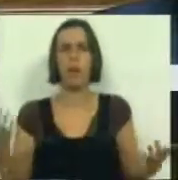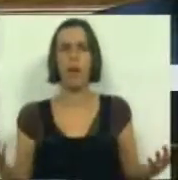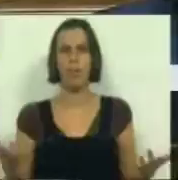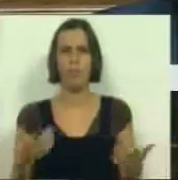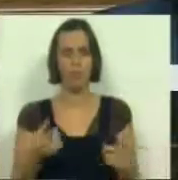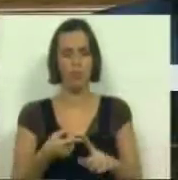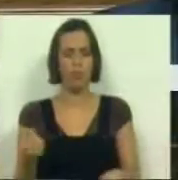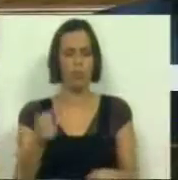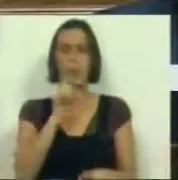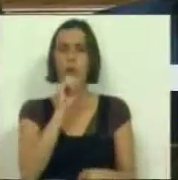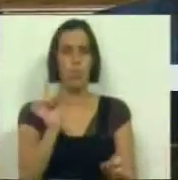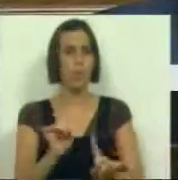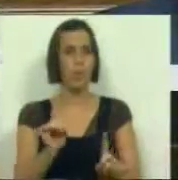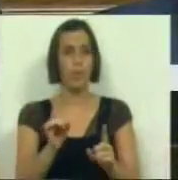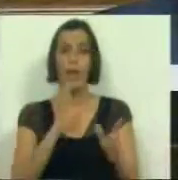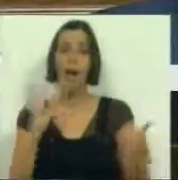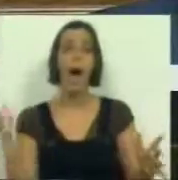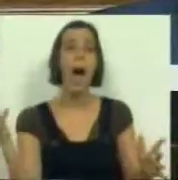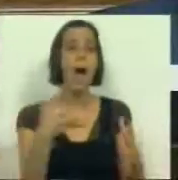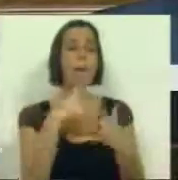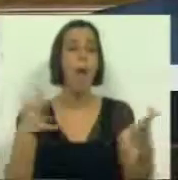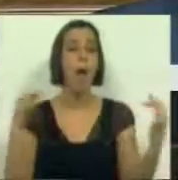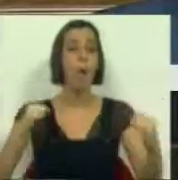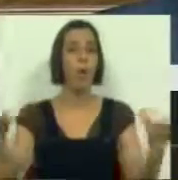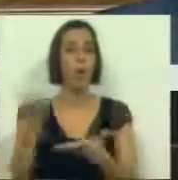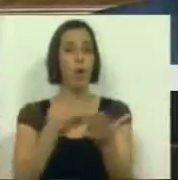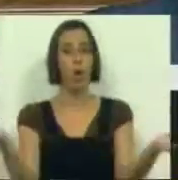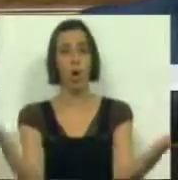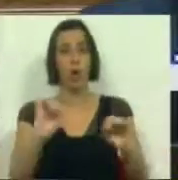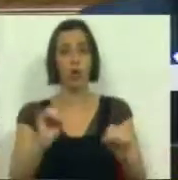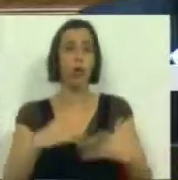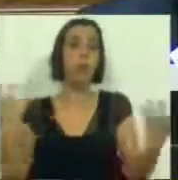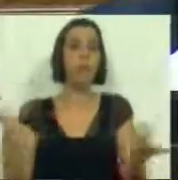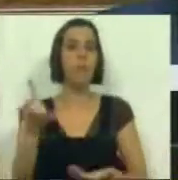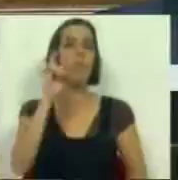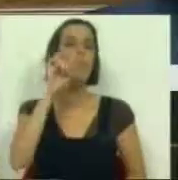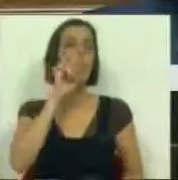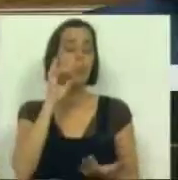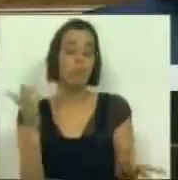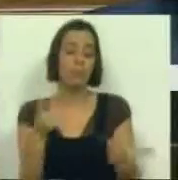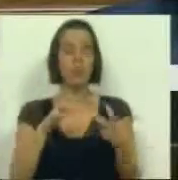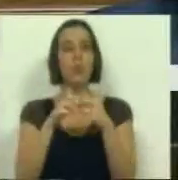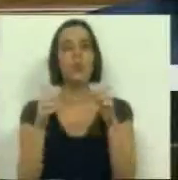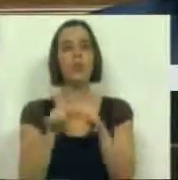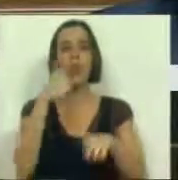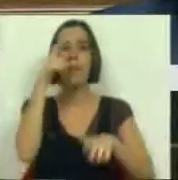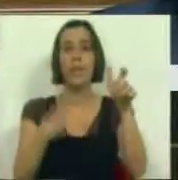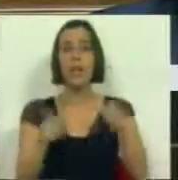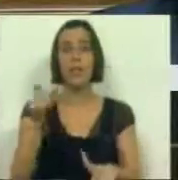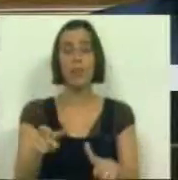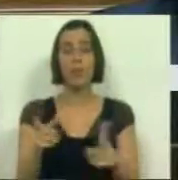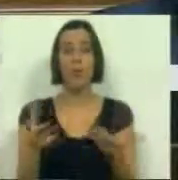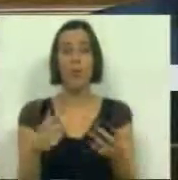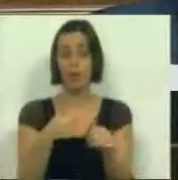por não ser suficientemente amplo, consensual e com garantias de que os problemas destas pessoas